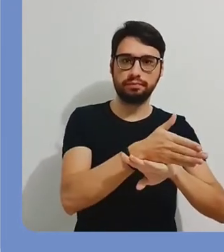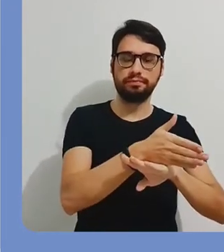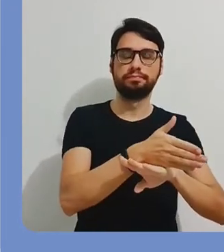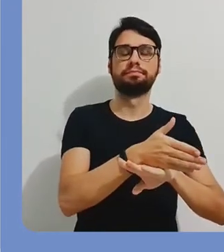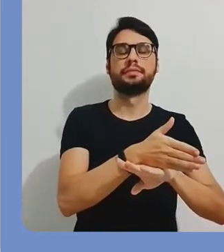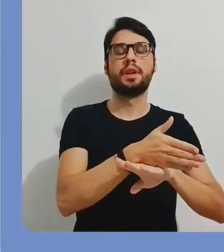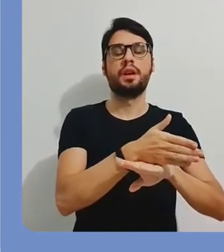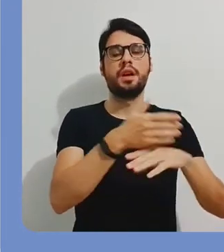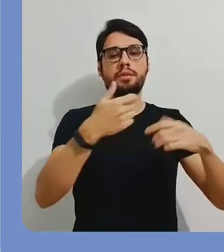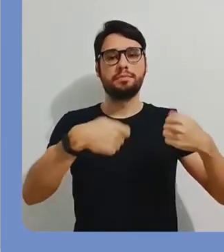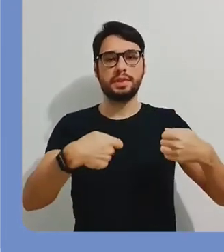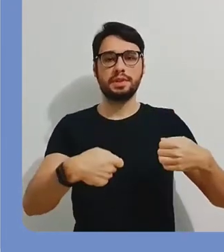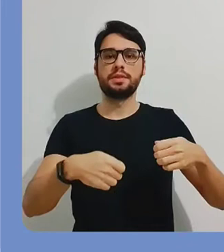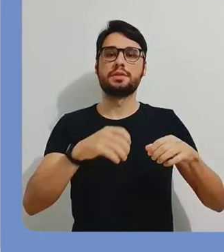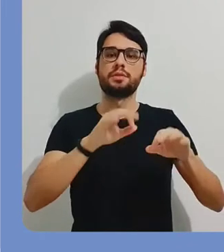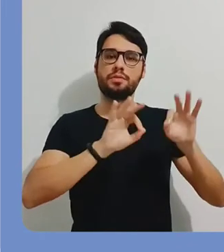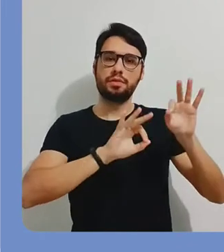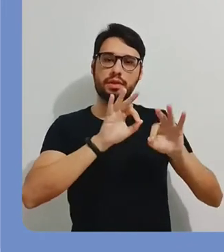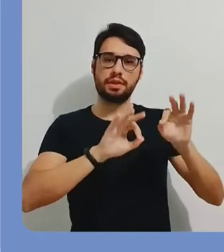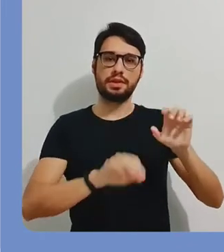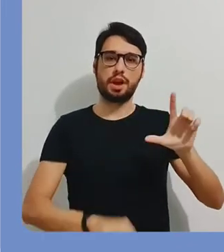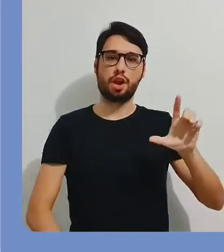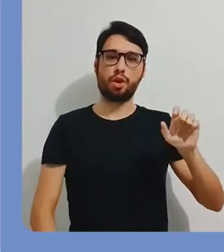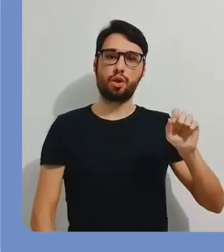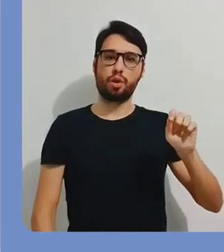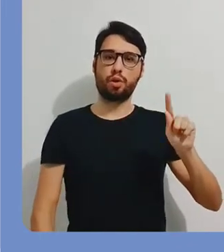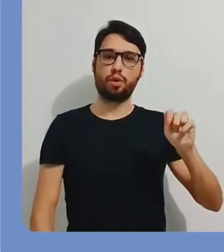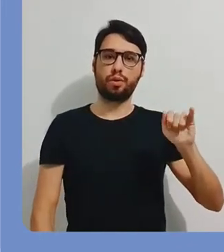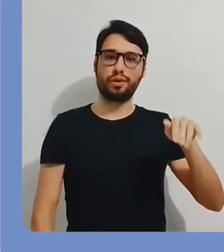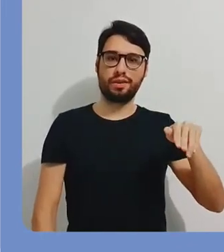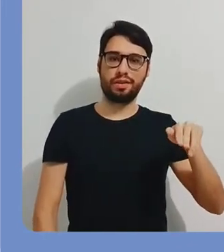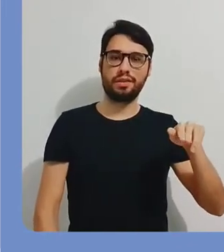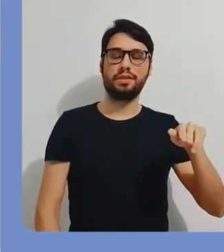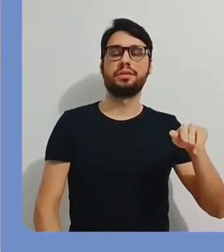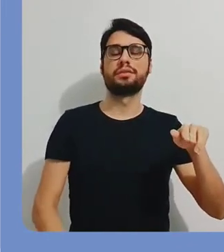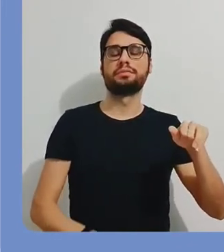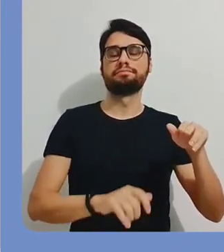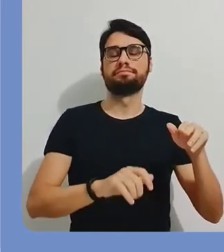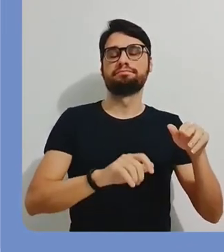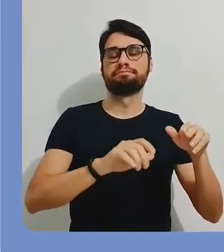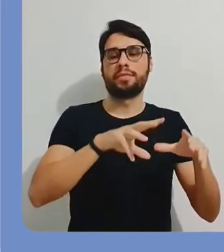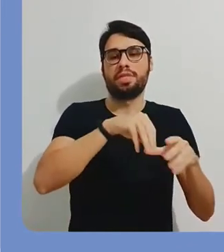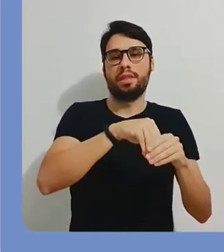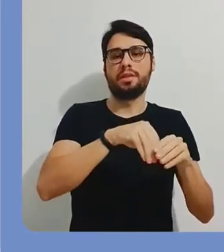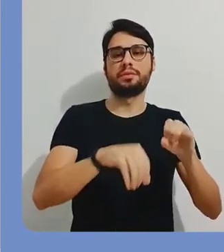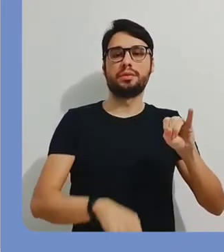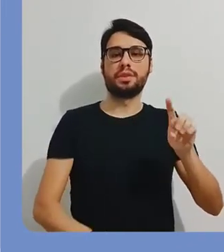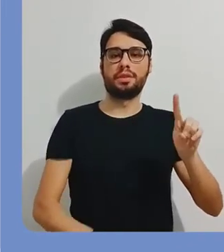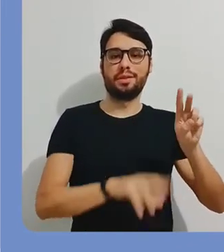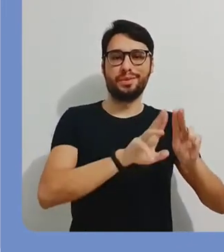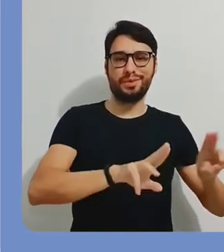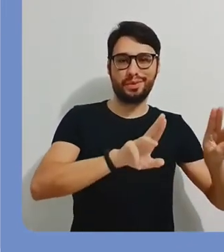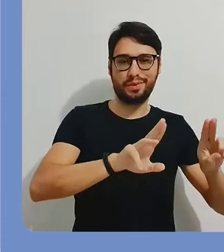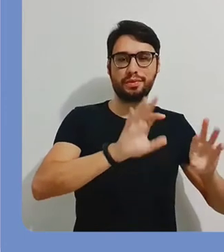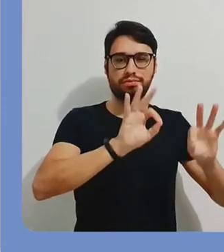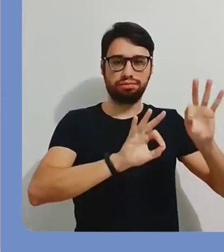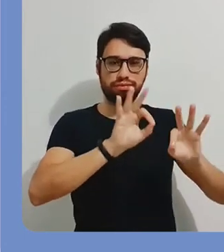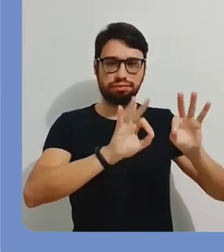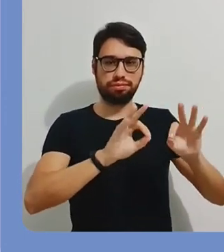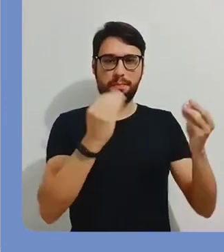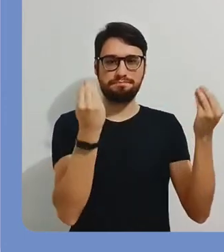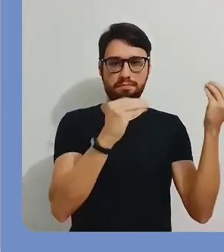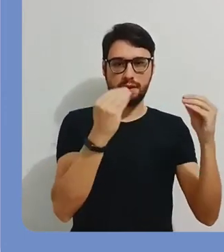Caso você ainda não esteja autenticado dentro dos sistemas UFSC, você será direcionado para esta página de autenticação do usuário.